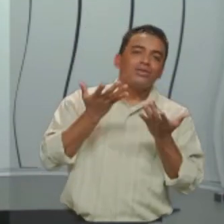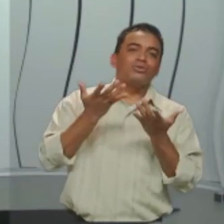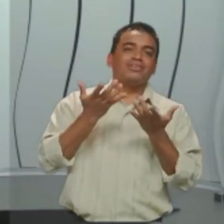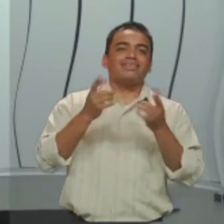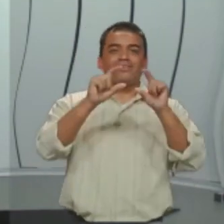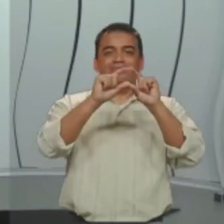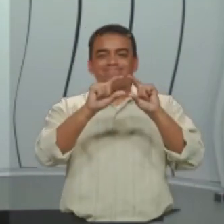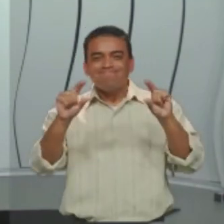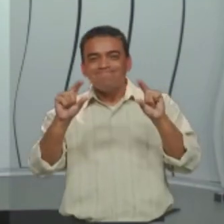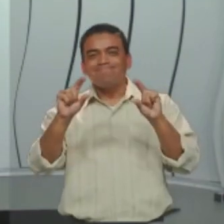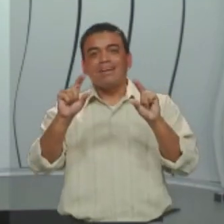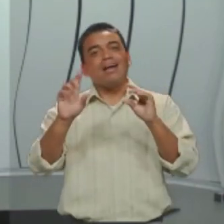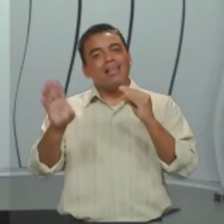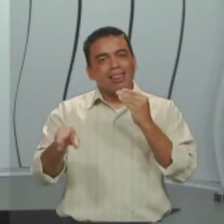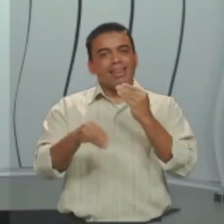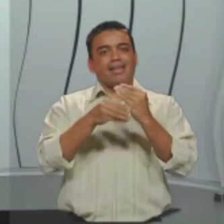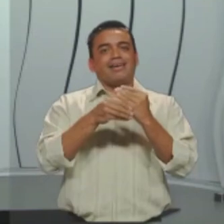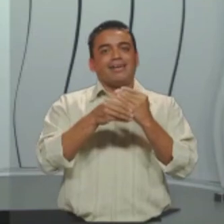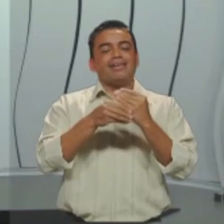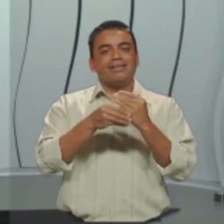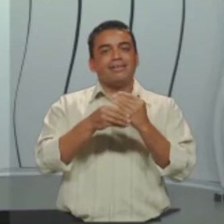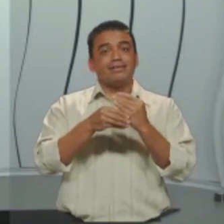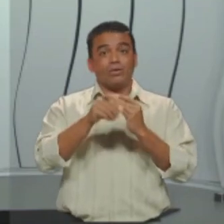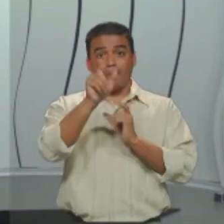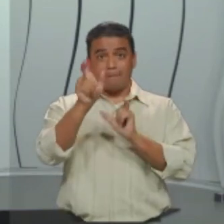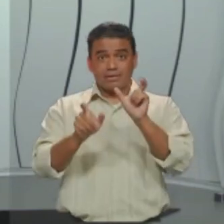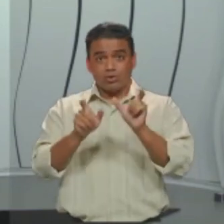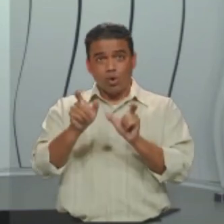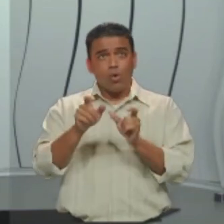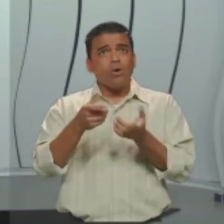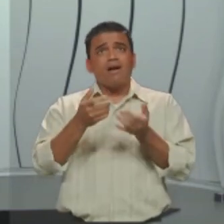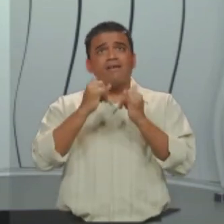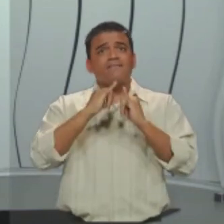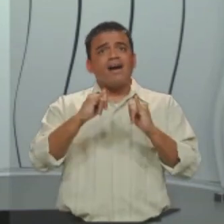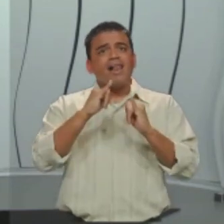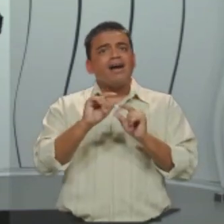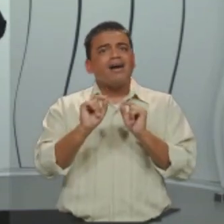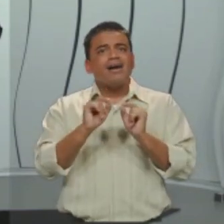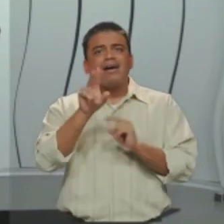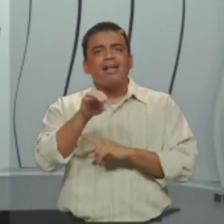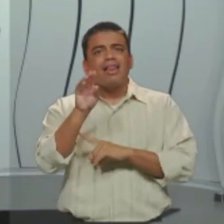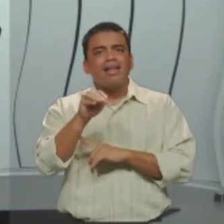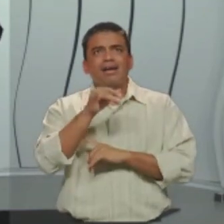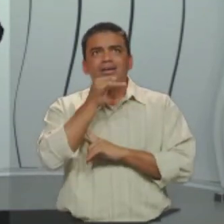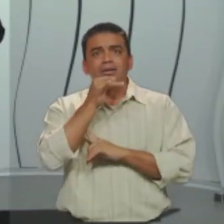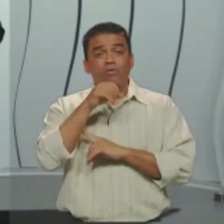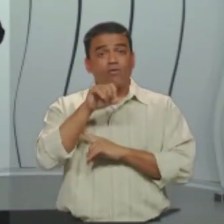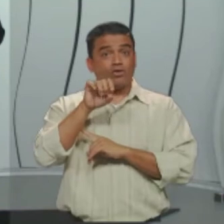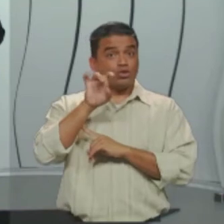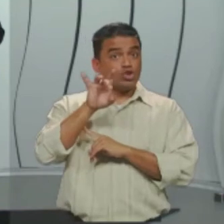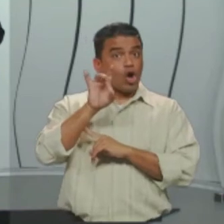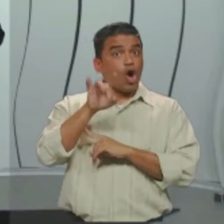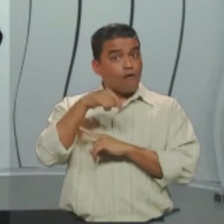completa o sentido da primeira. A pessoa, quem está dizendo aqui, apenas foi ao cinema?